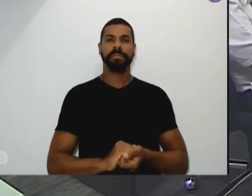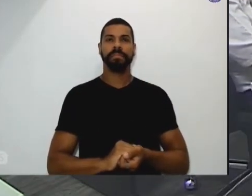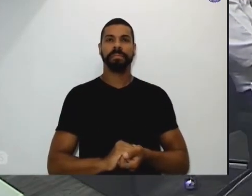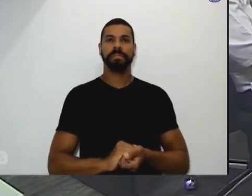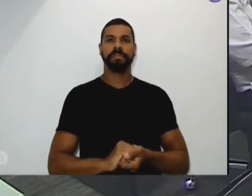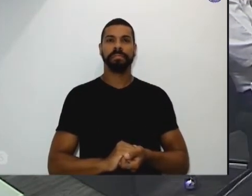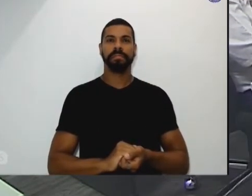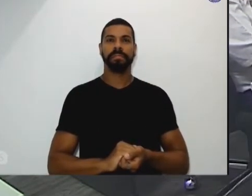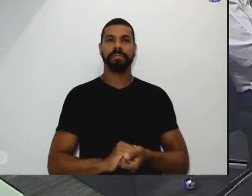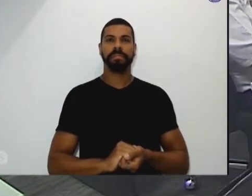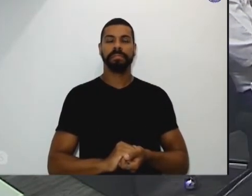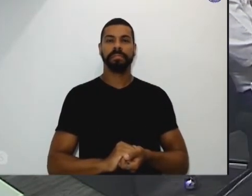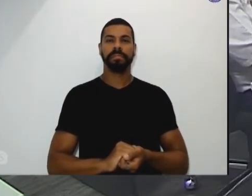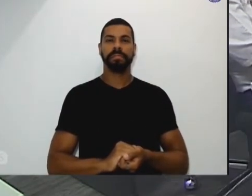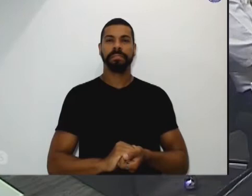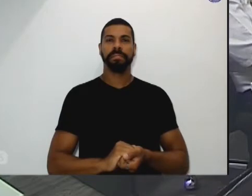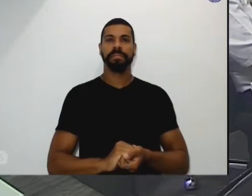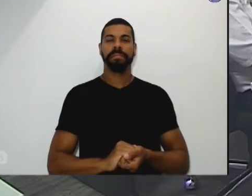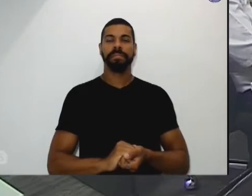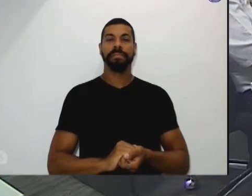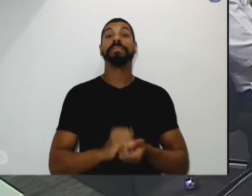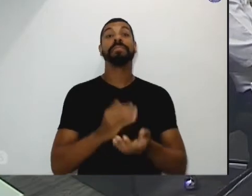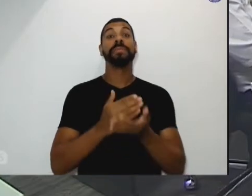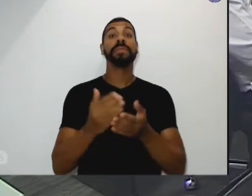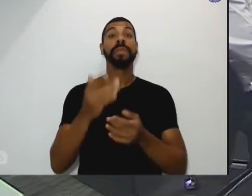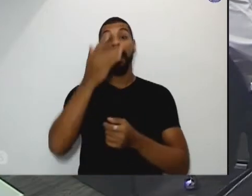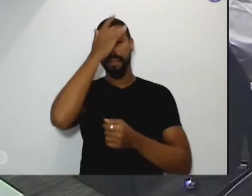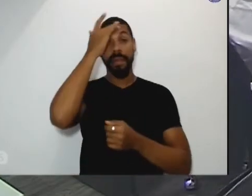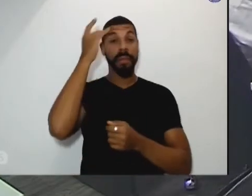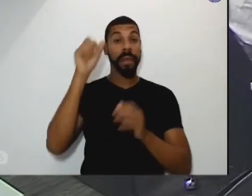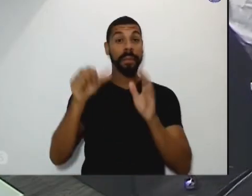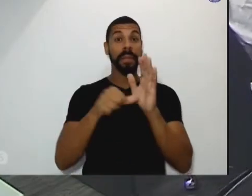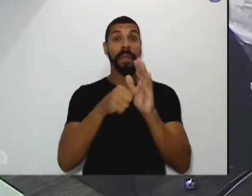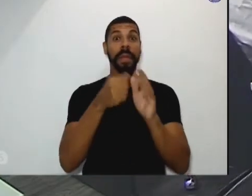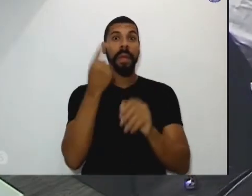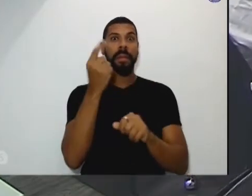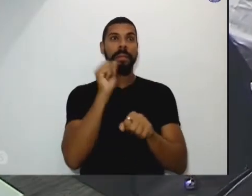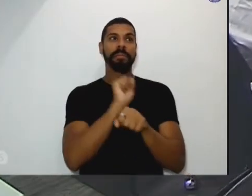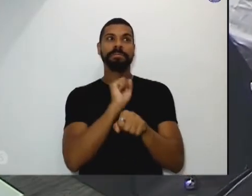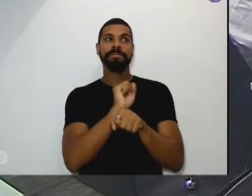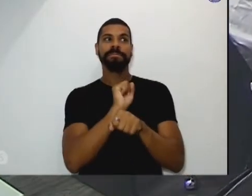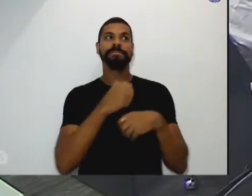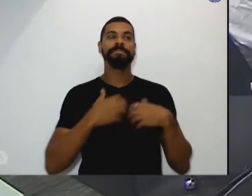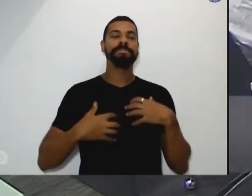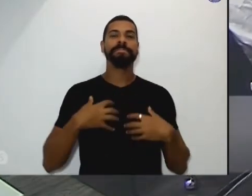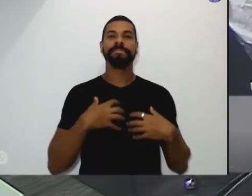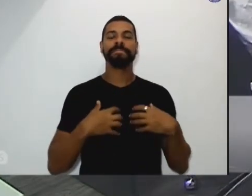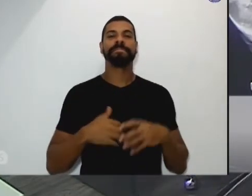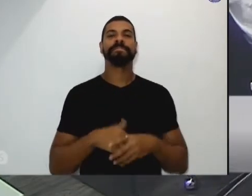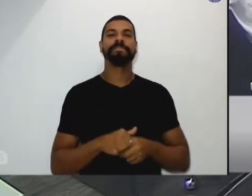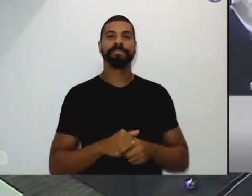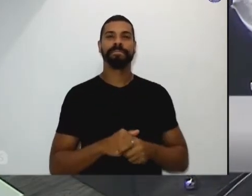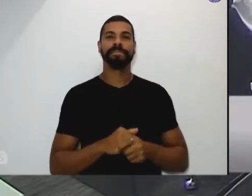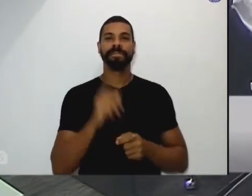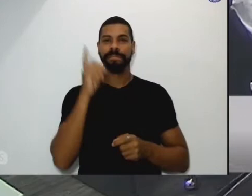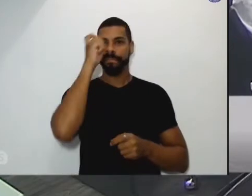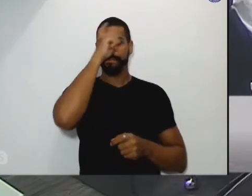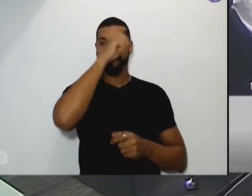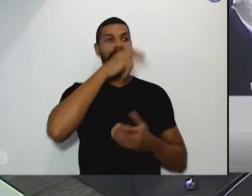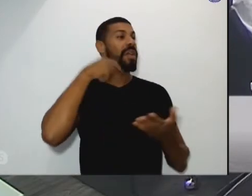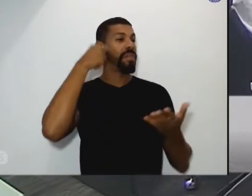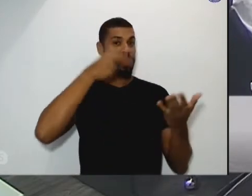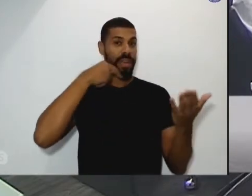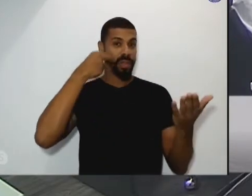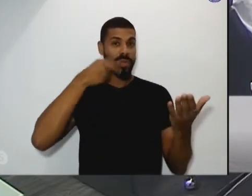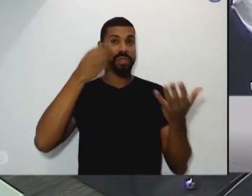enquanto vão pensando qual vai ser a primeira pessoa que a primeira pessoa sempre é mais difícil vou abrir também aos vereadores se quiserem já